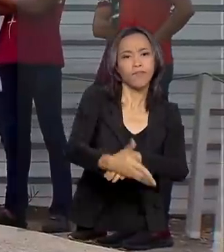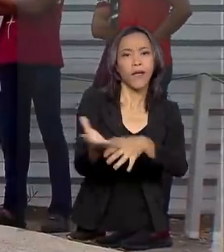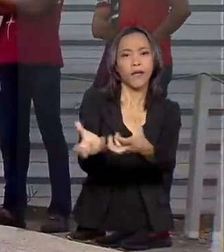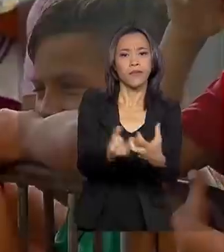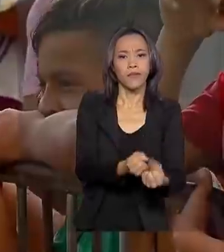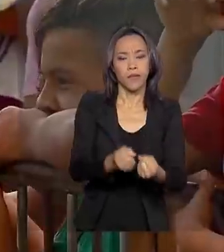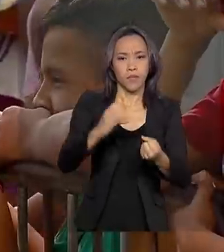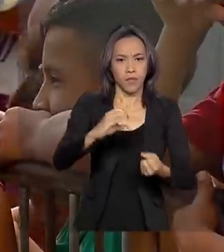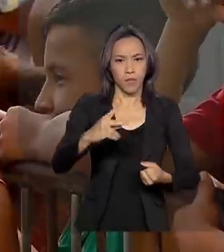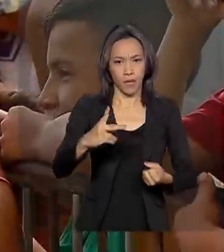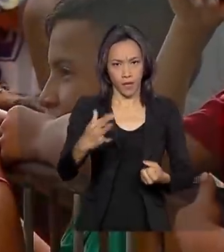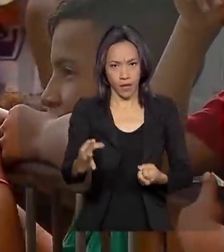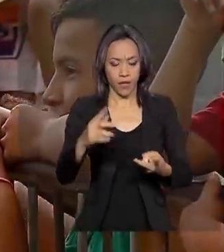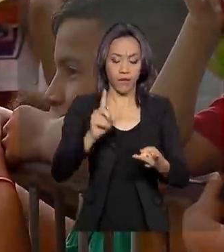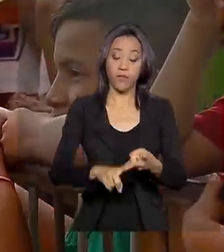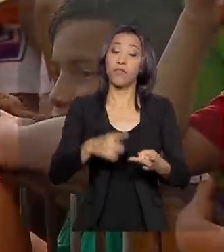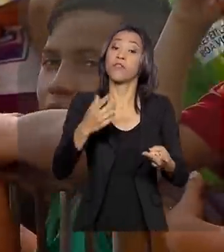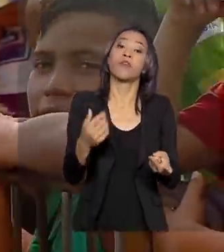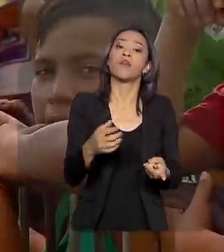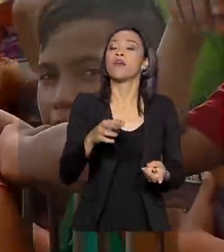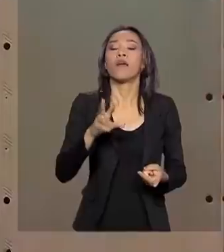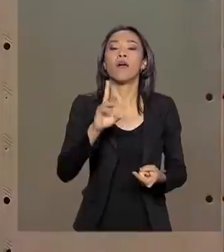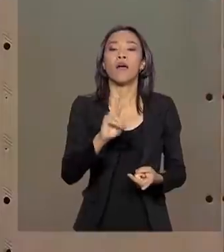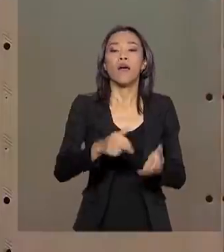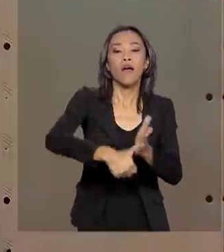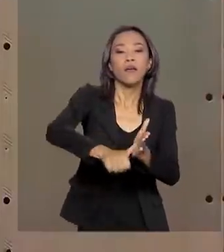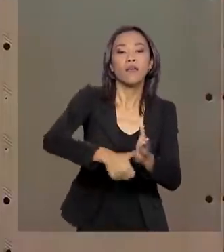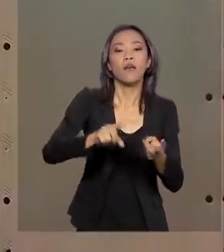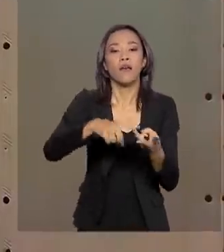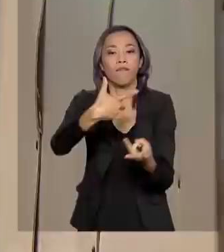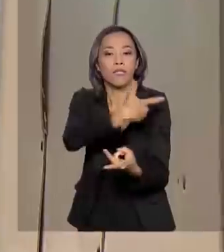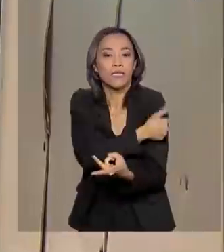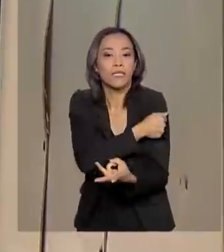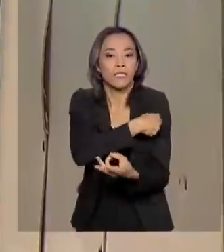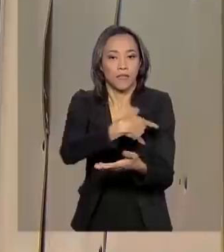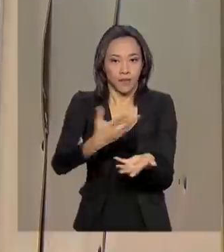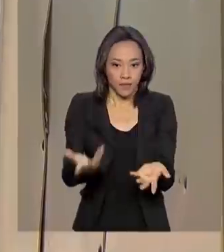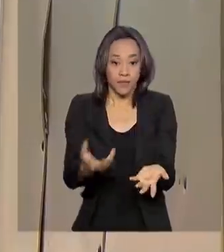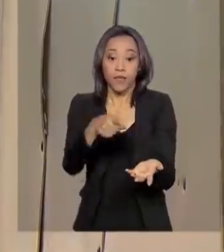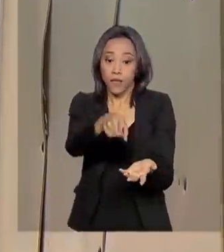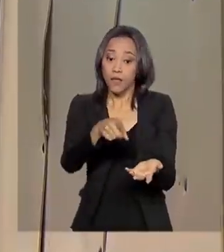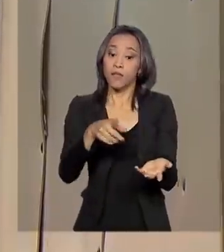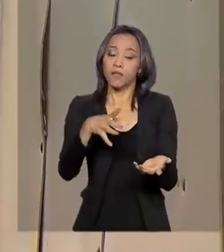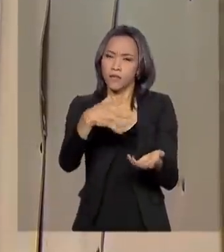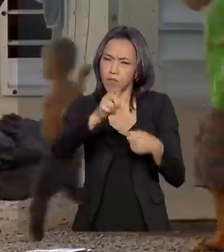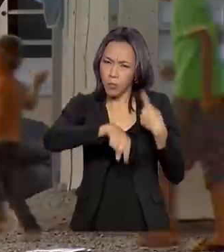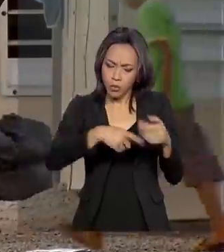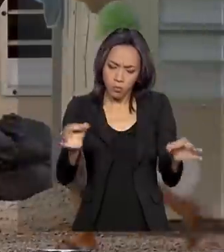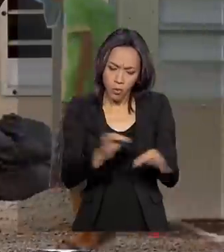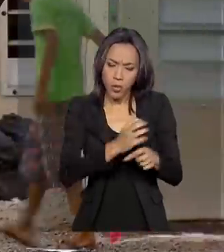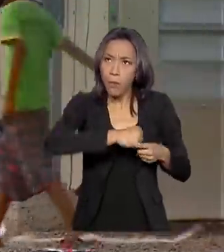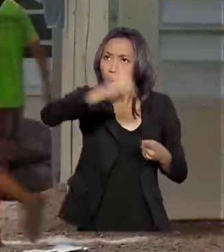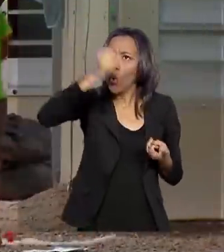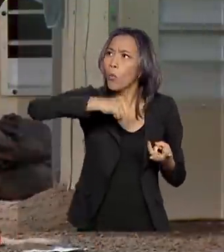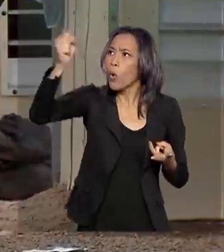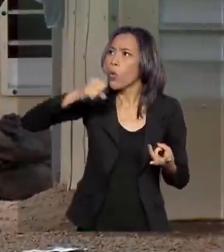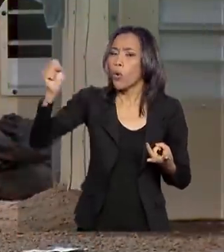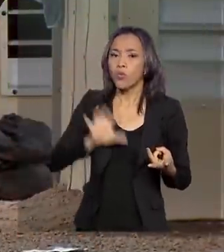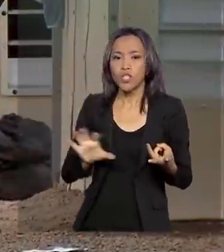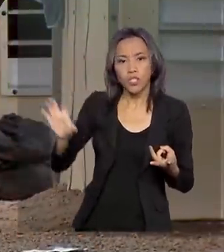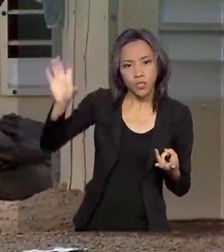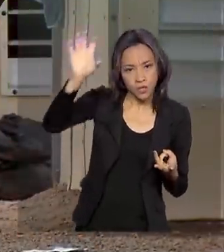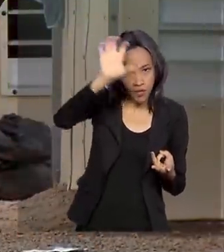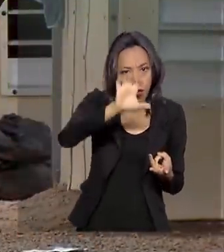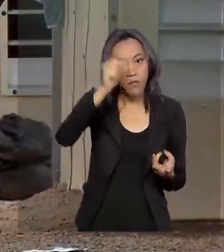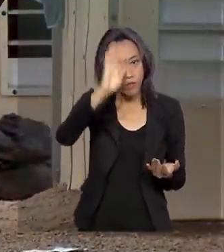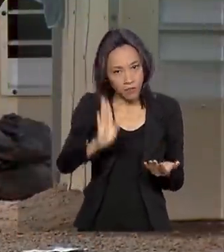CPF, RG e vacinas. Por fim, eles passam pela interiorização, quando seguem para se fixar em